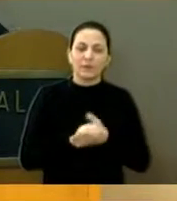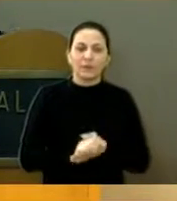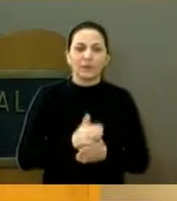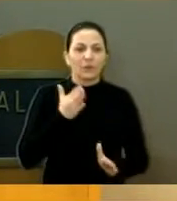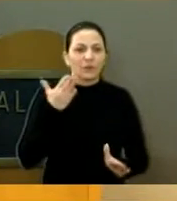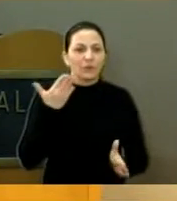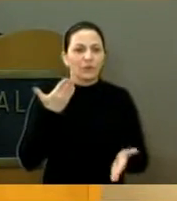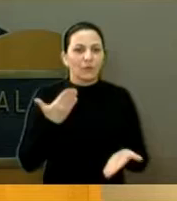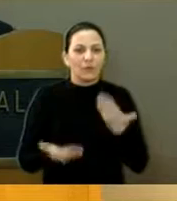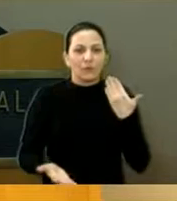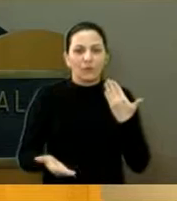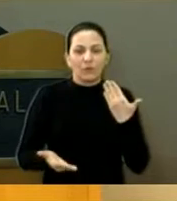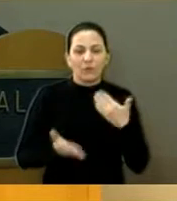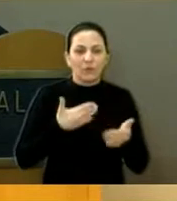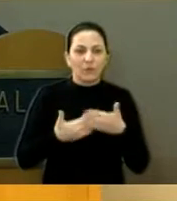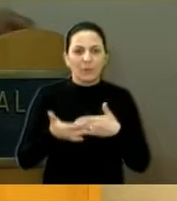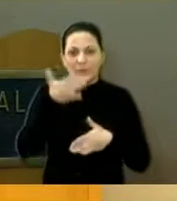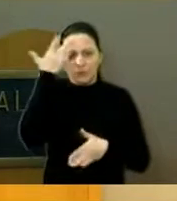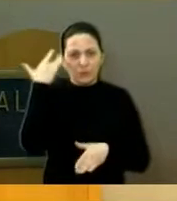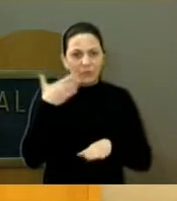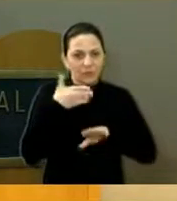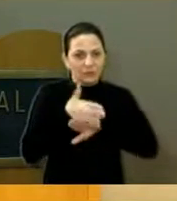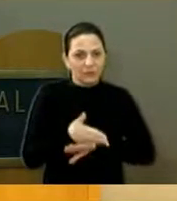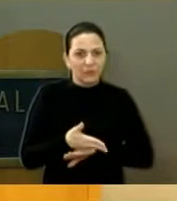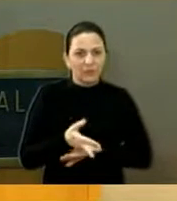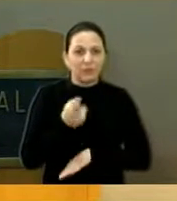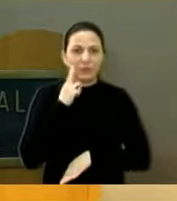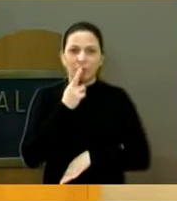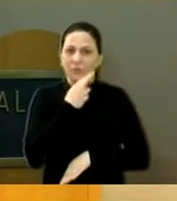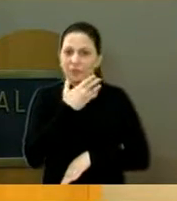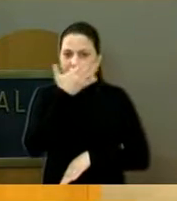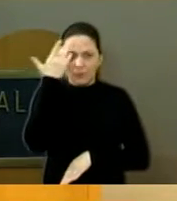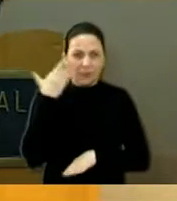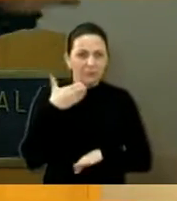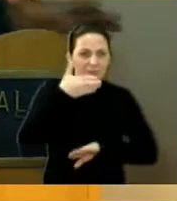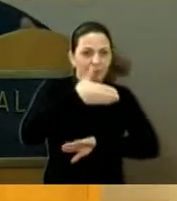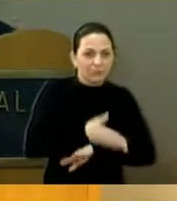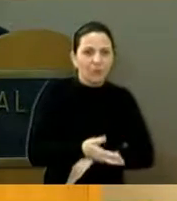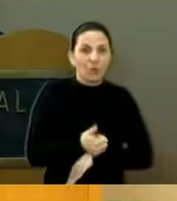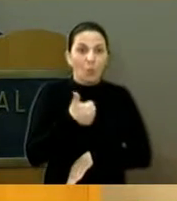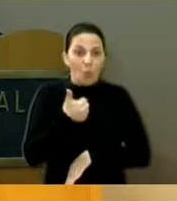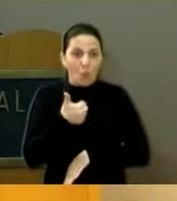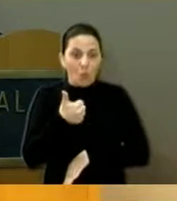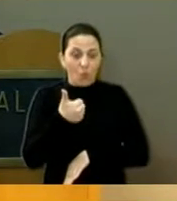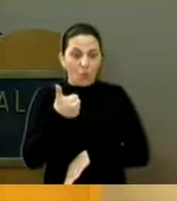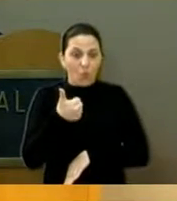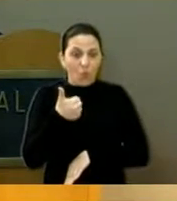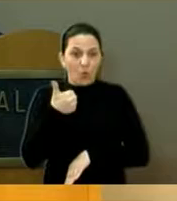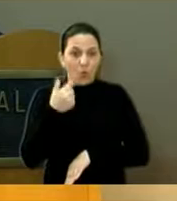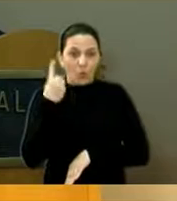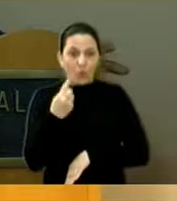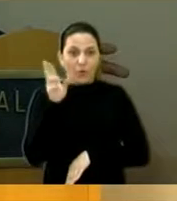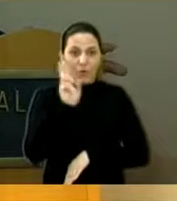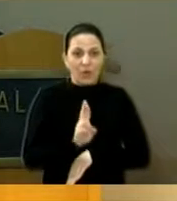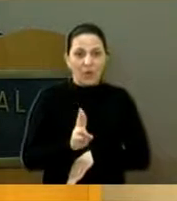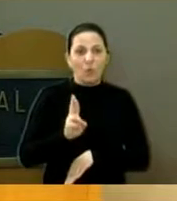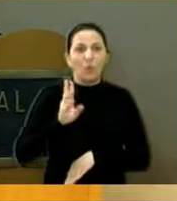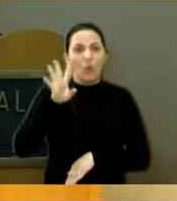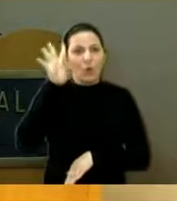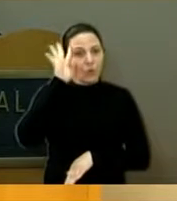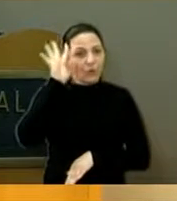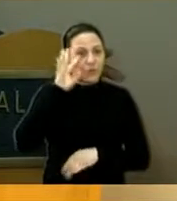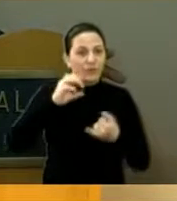vai almoçar naquele local, porque é R$,00, todo mundo vai, principalmente de quarta-feira ali, porque tem feijoada ali, e quando tem